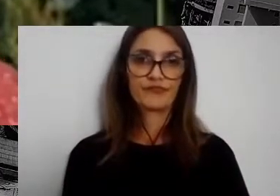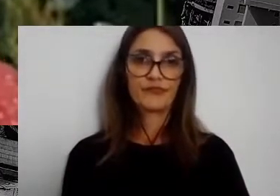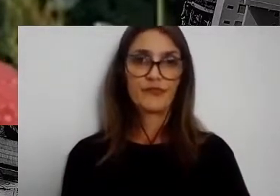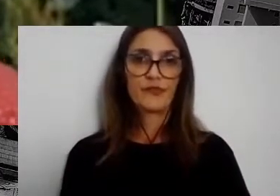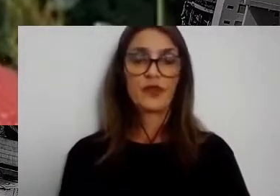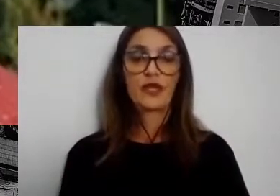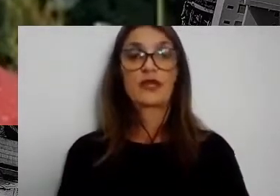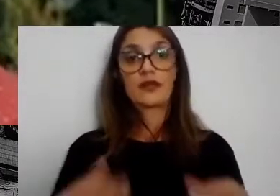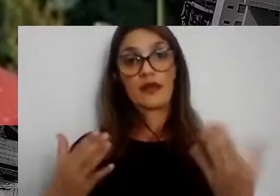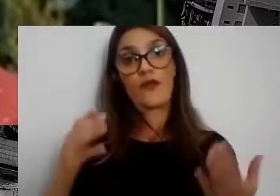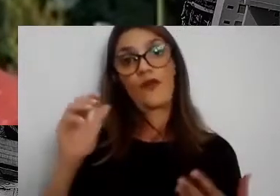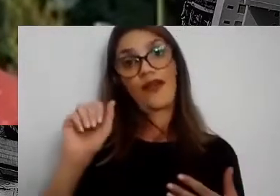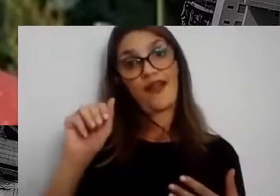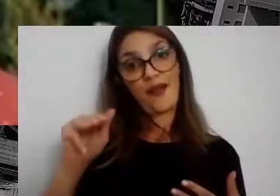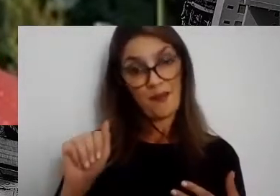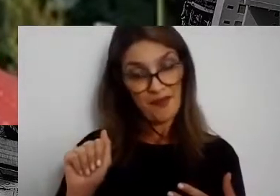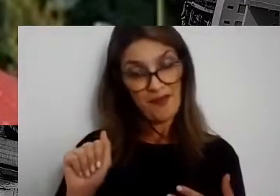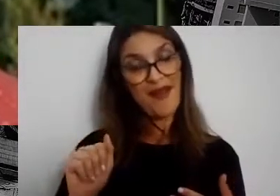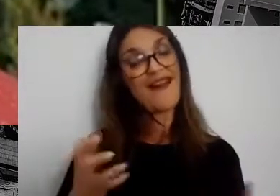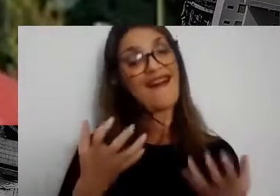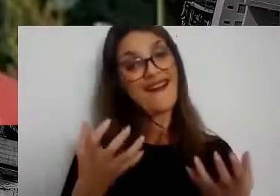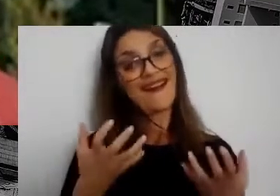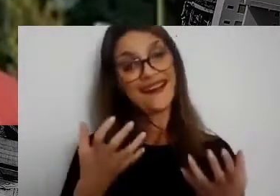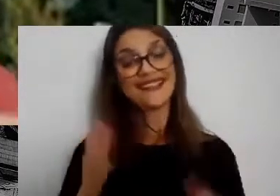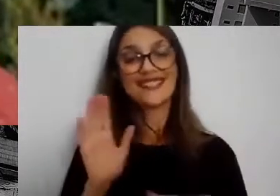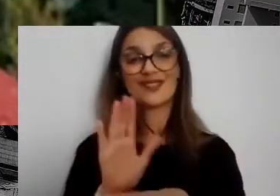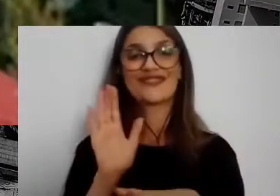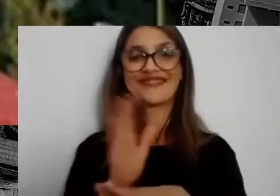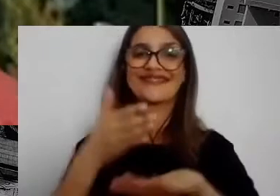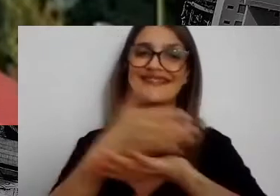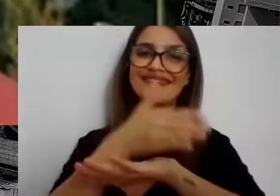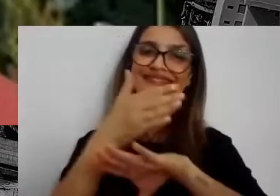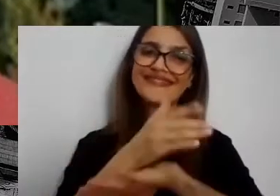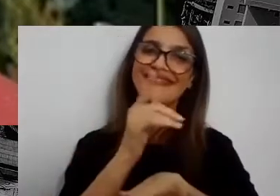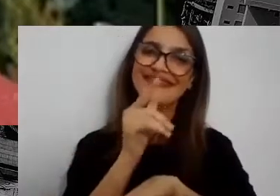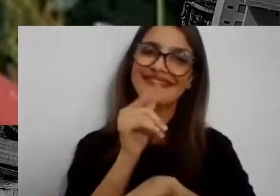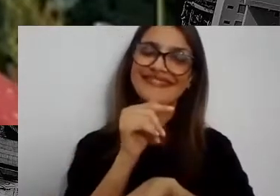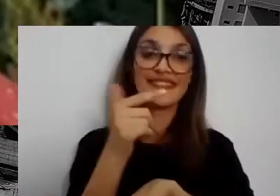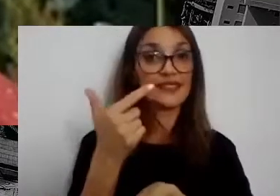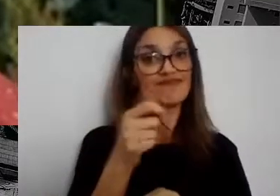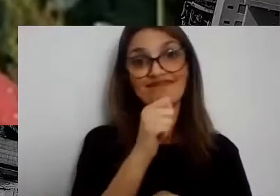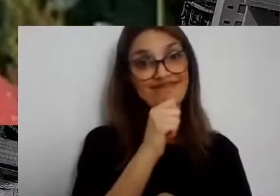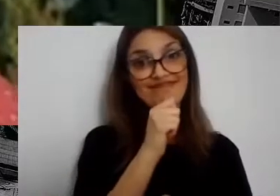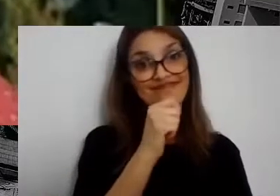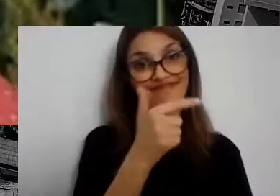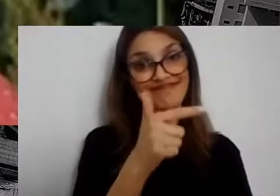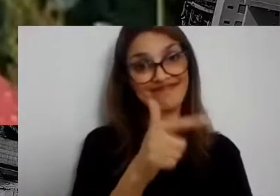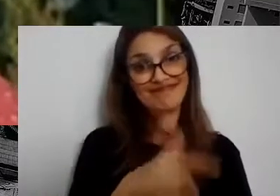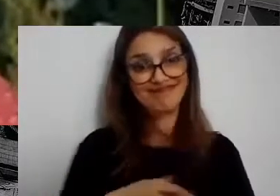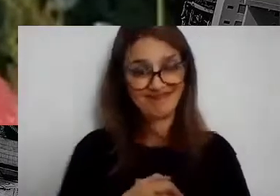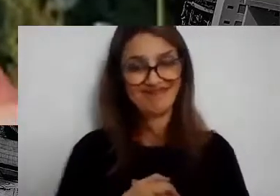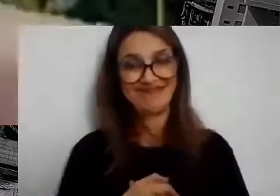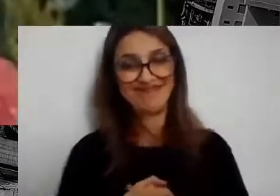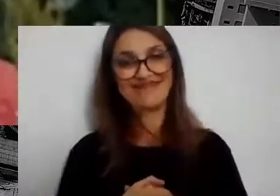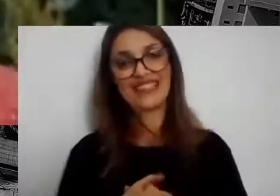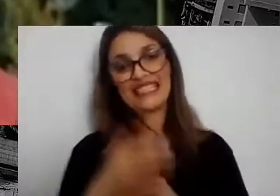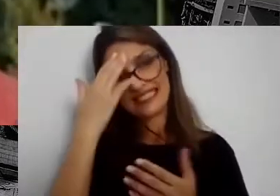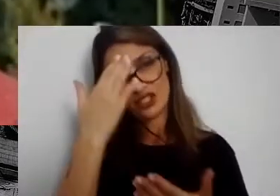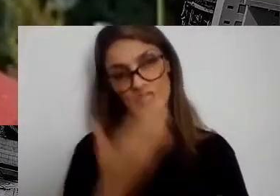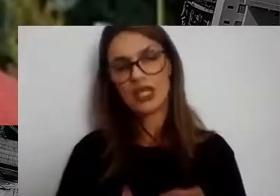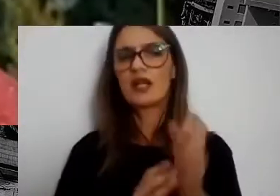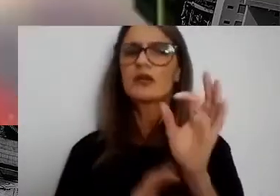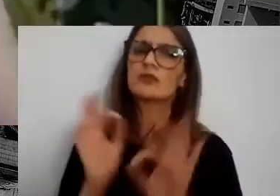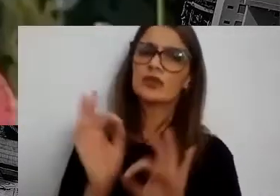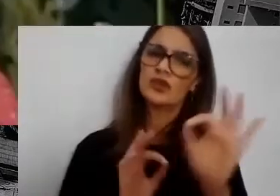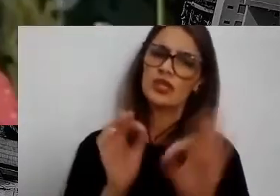AMA está ajudando no acesso à água de quem não tem. E quanto mais gente acreditar no projeto, escolhendo AMA, mais ele vai ser